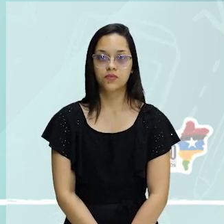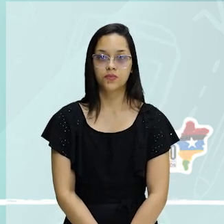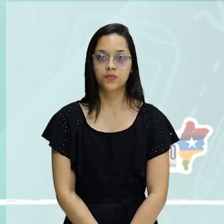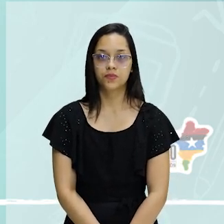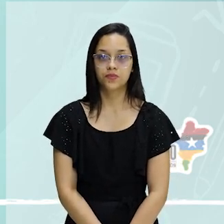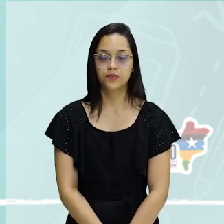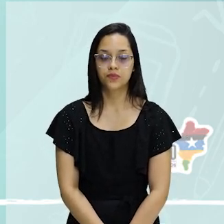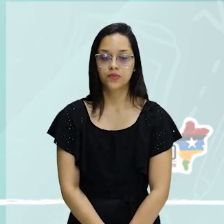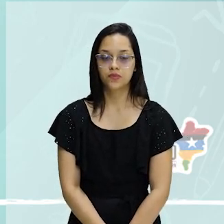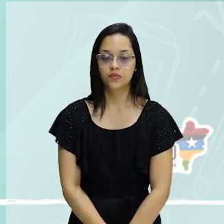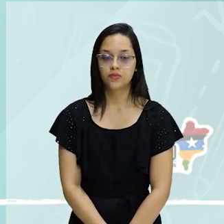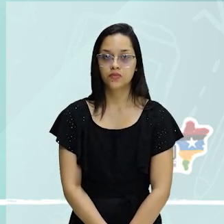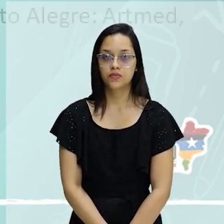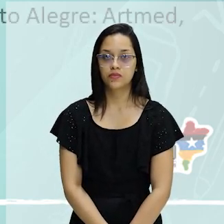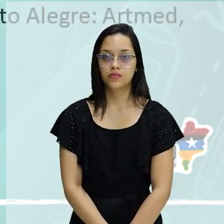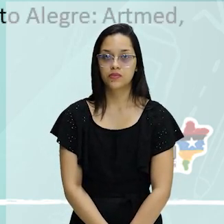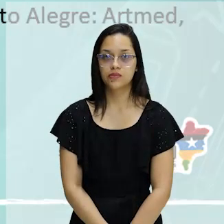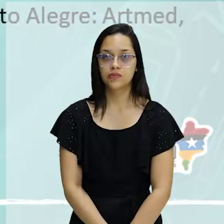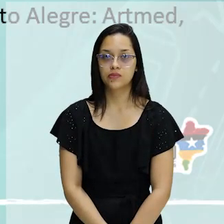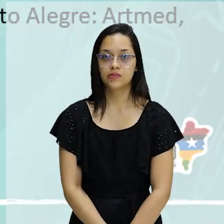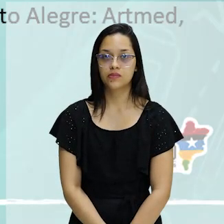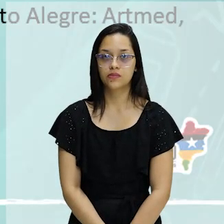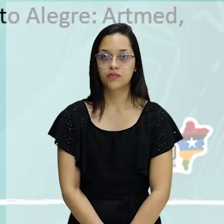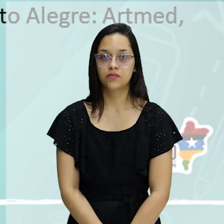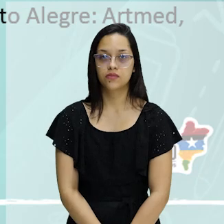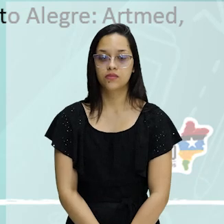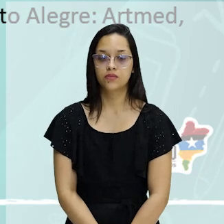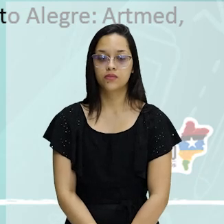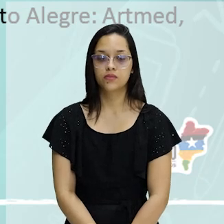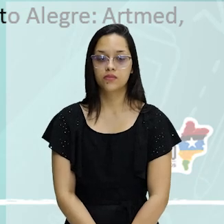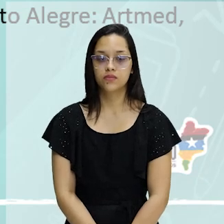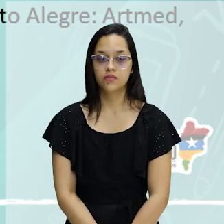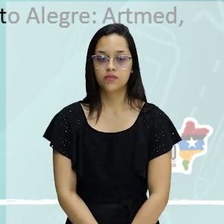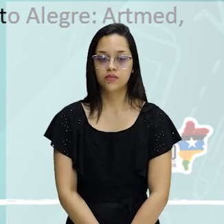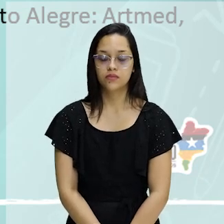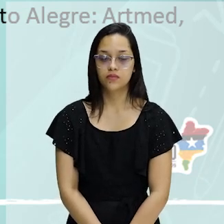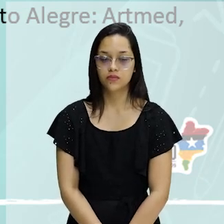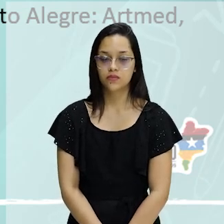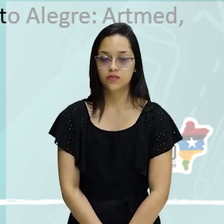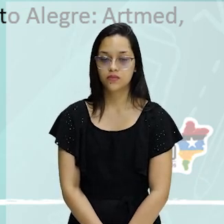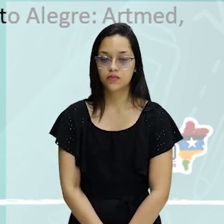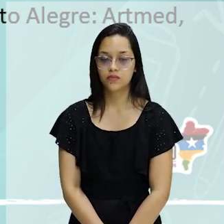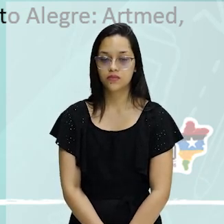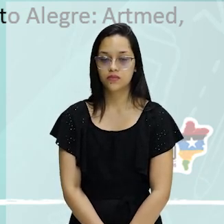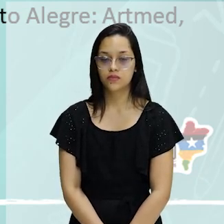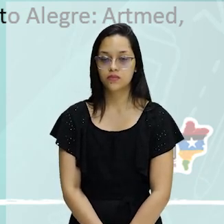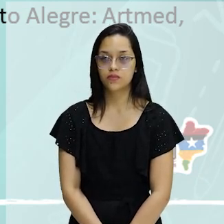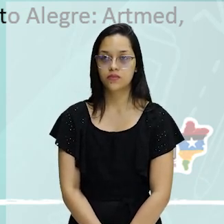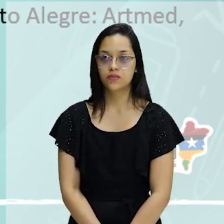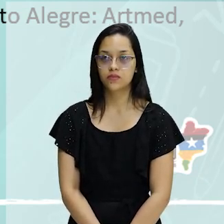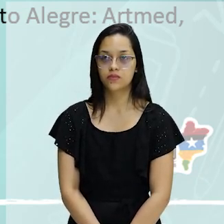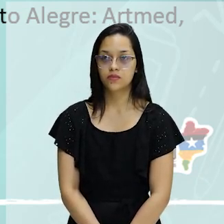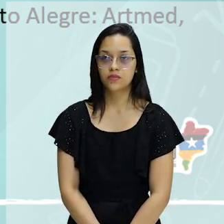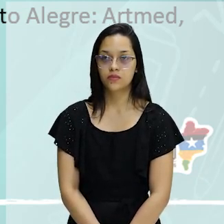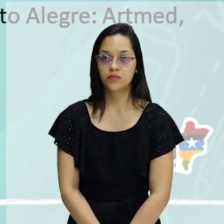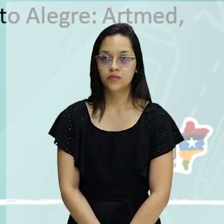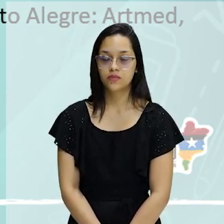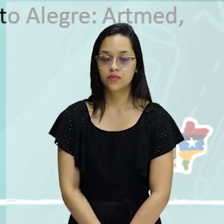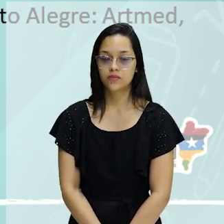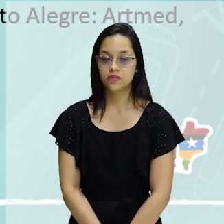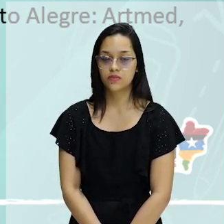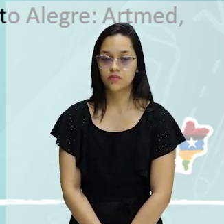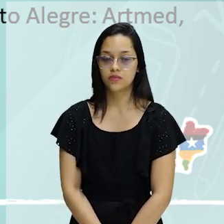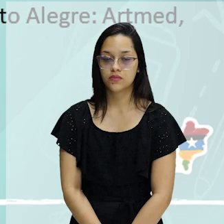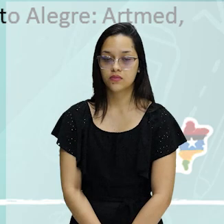informação de maneira cooperativa. Embora haja quem identifique o hipertexto exclusivamente com os textos eletrônicos produzidos em